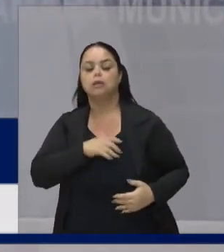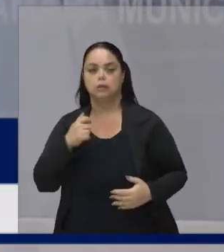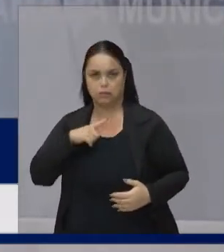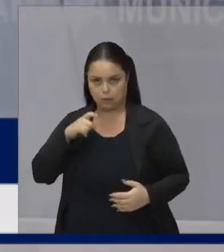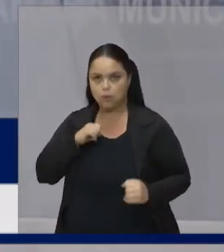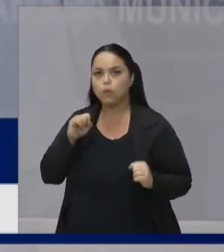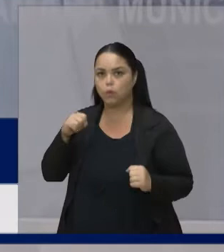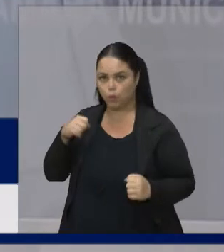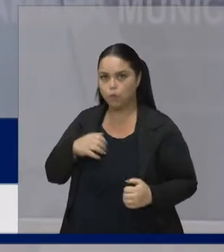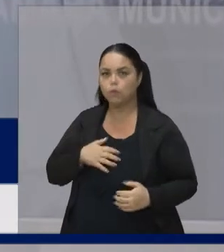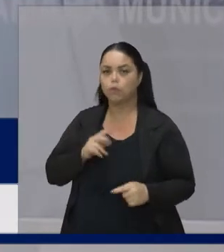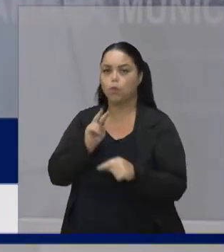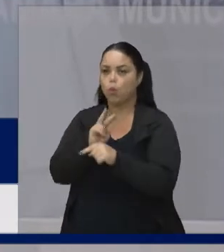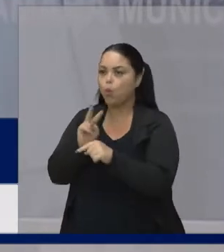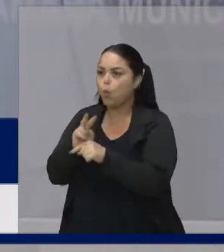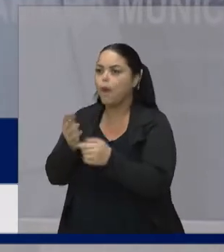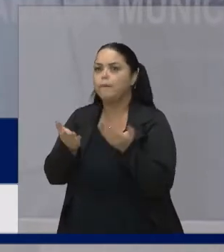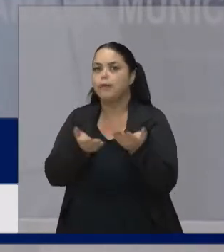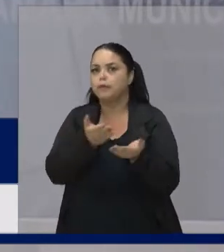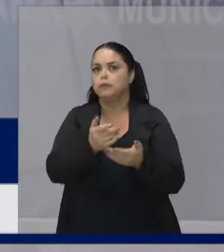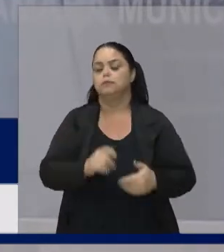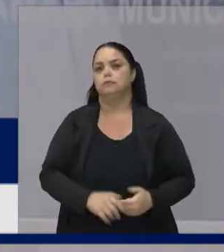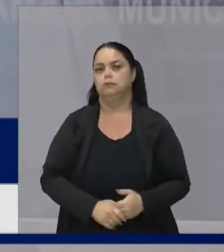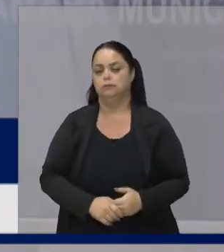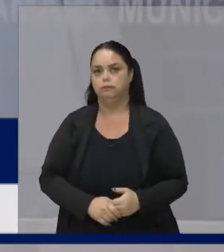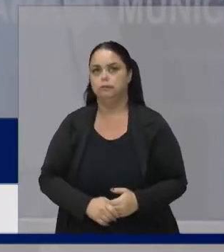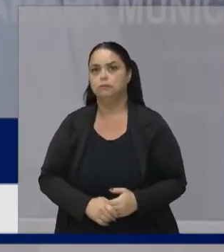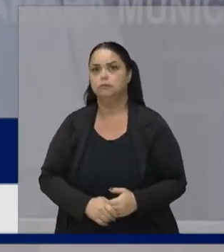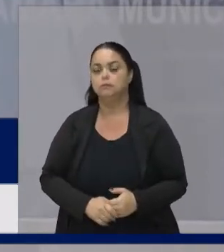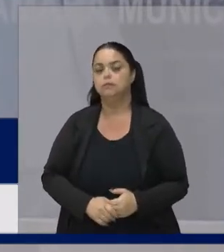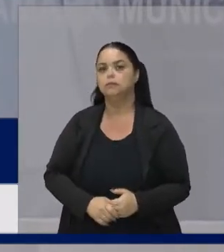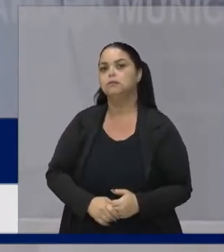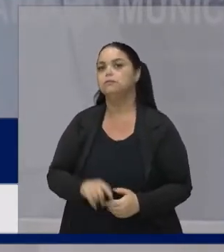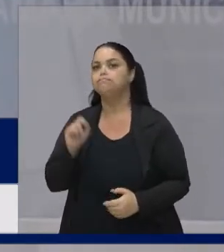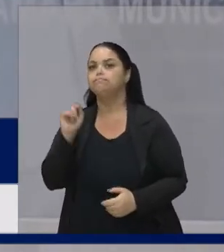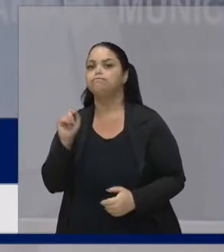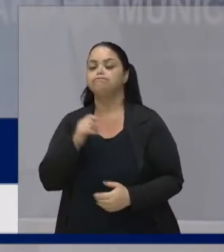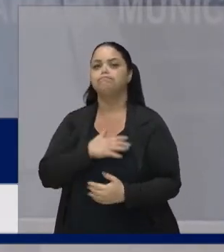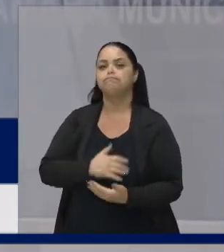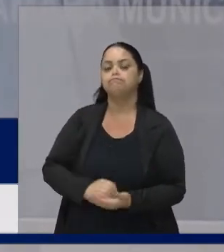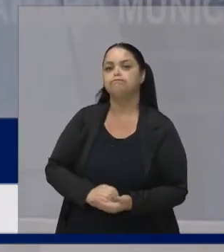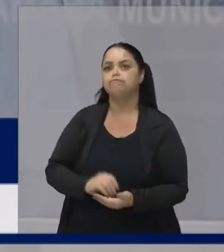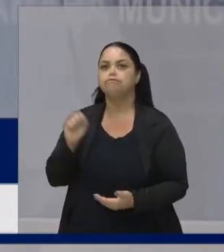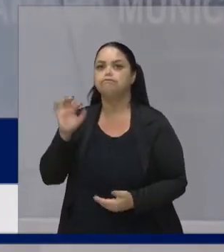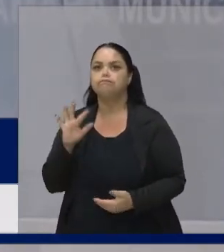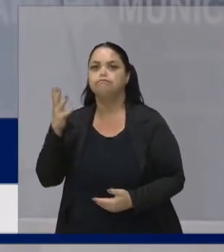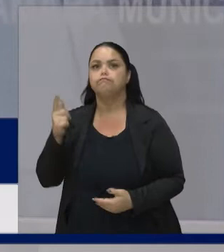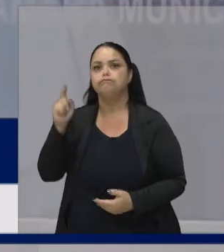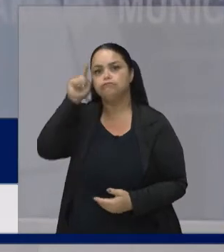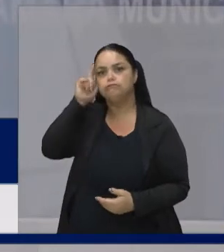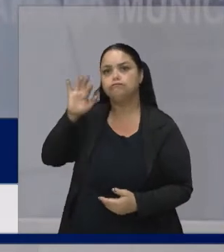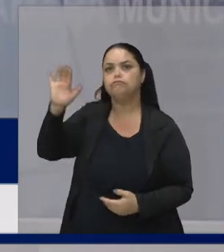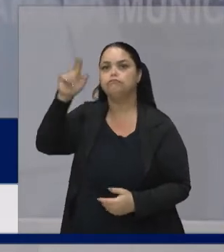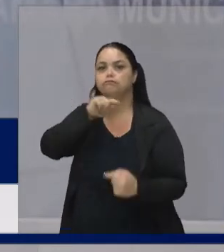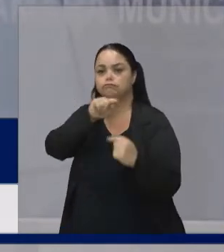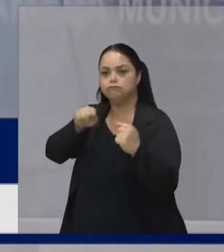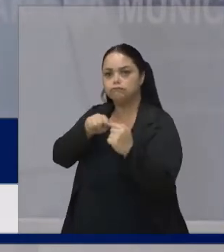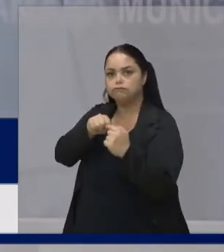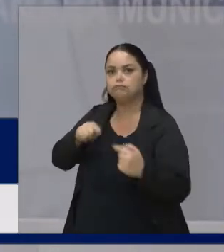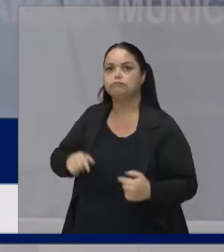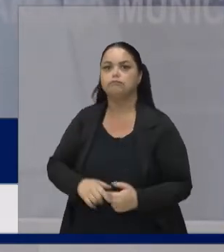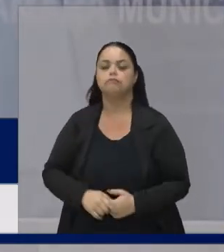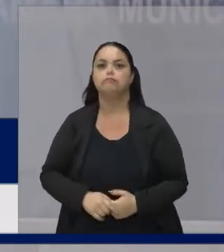preocupar Cuidar Mas nessa questão De realizar Os seus sonhos Os seus objetivos